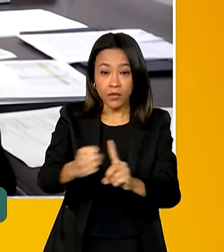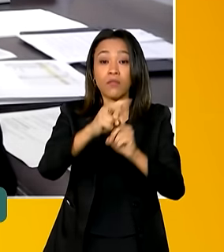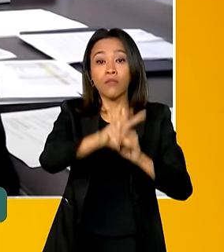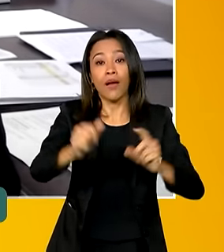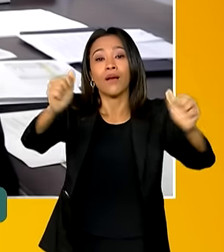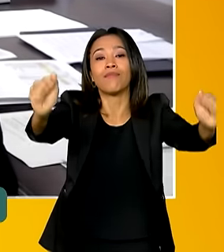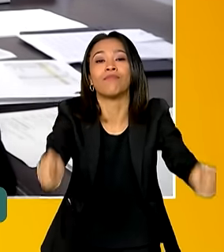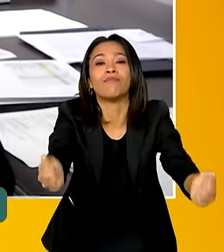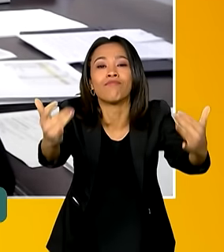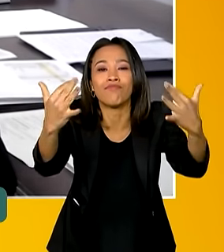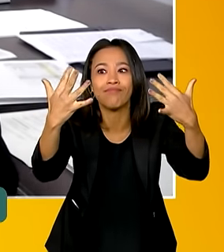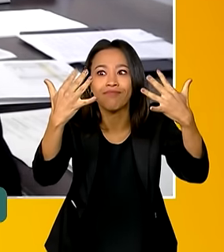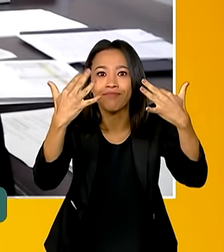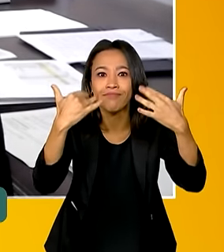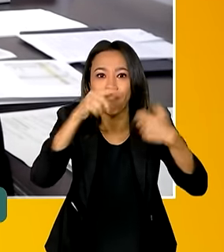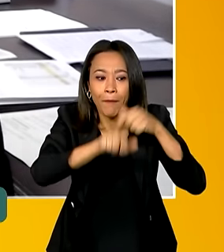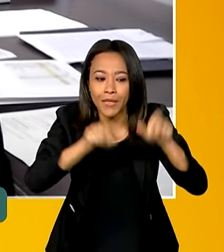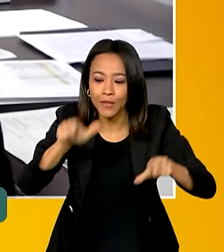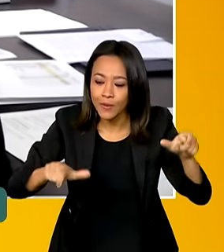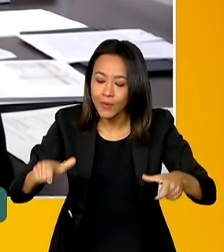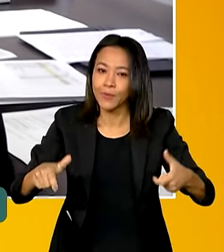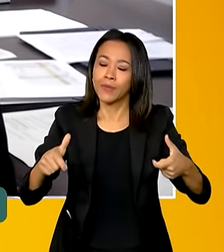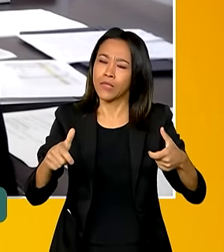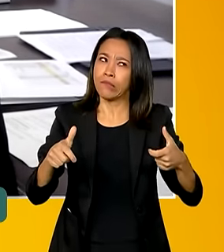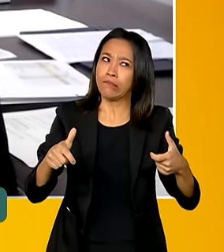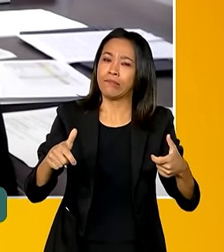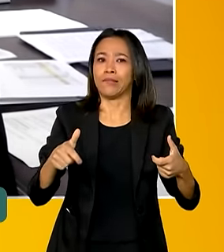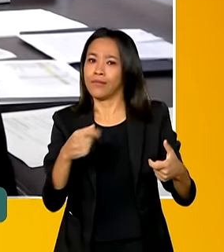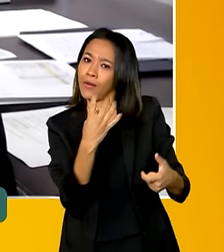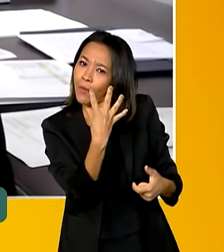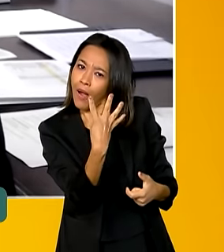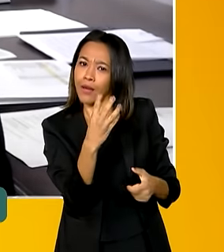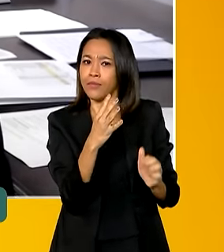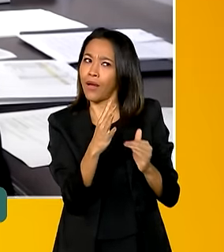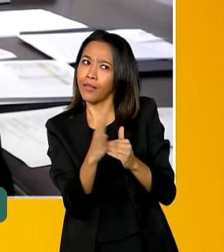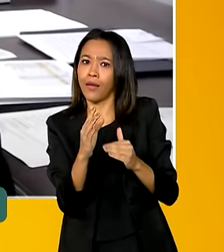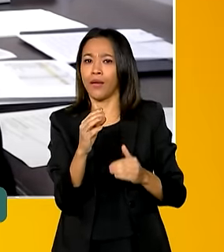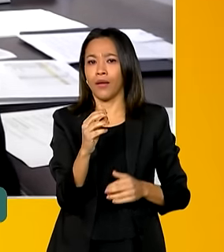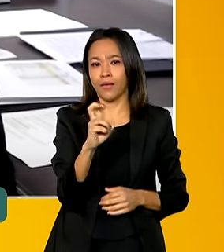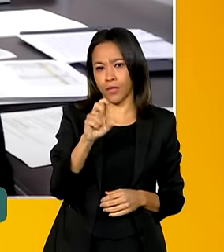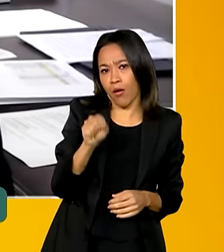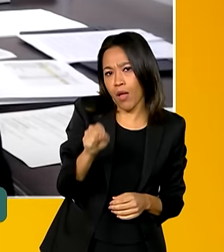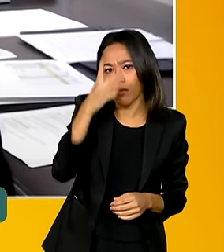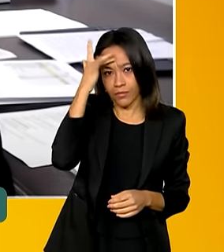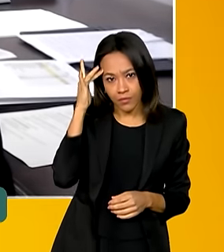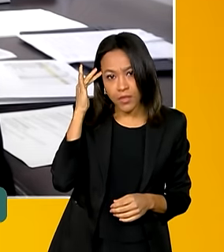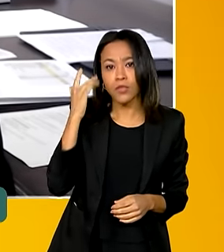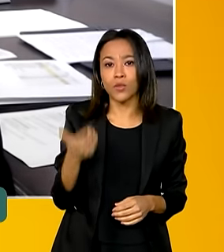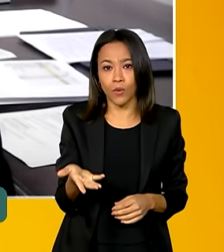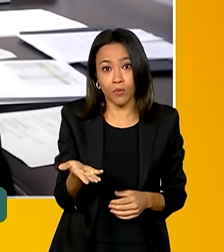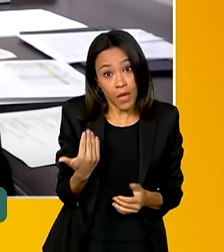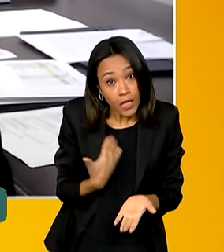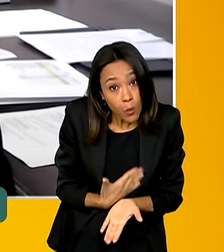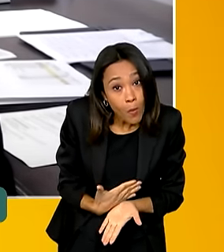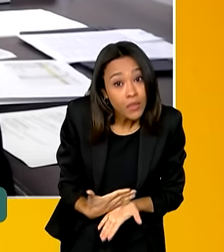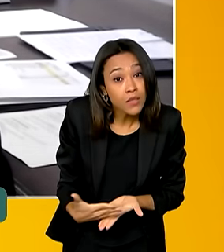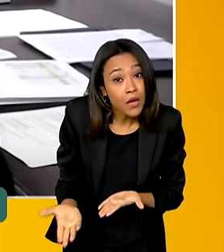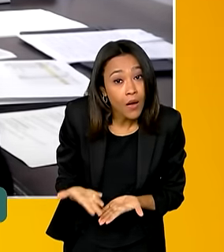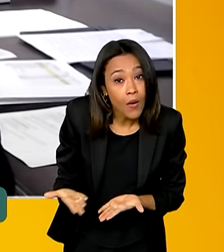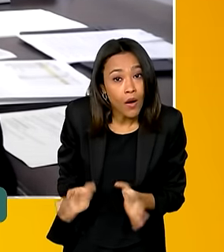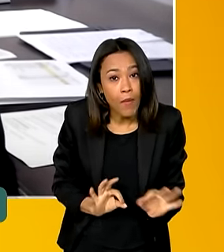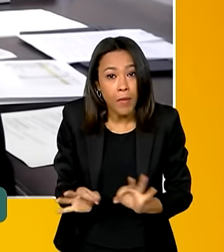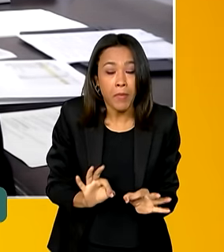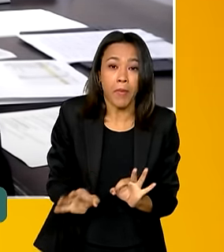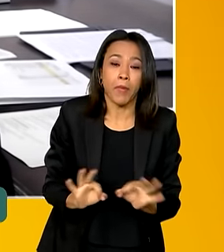participante de em torno de 4 a 5 mil pessoas, cujo processo está iniciando agora. e